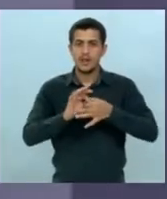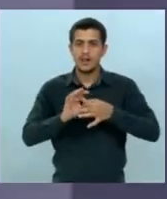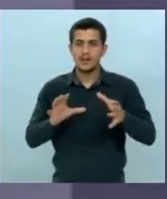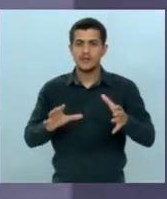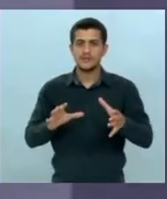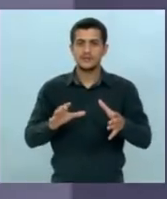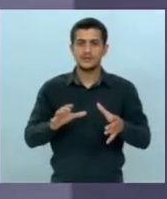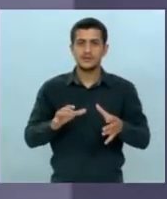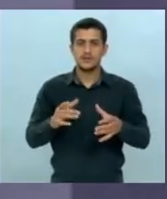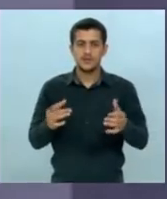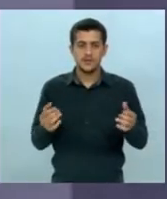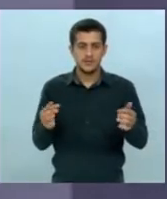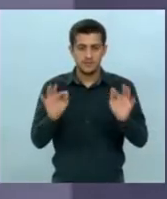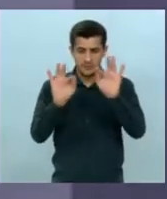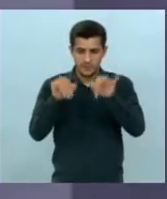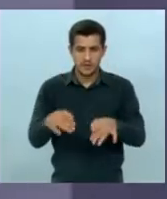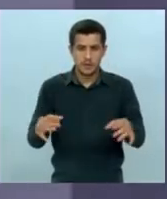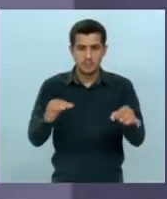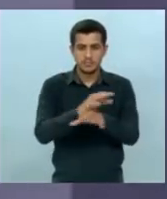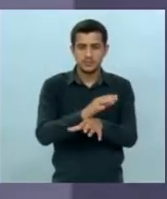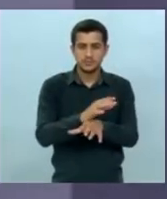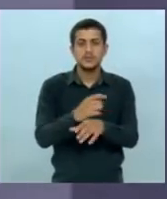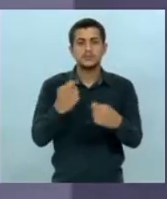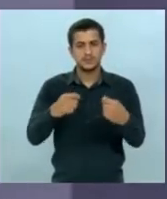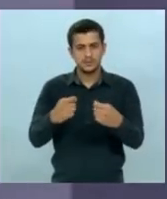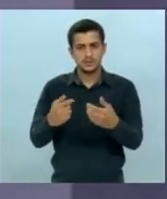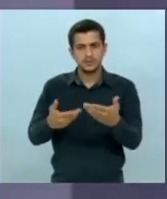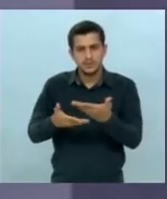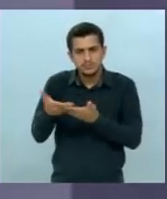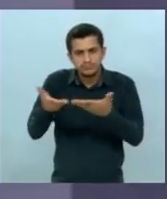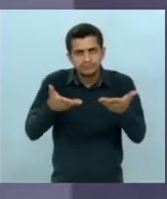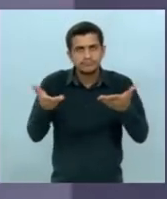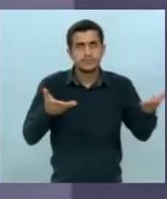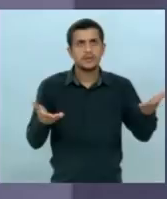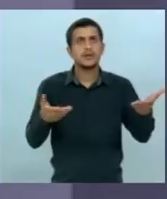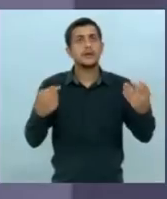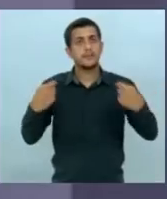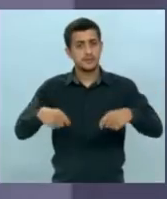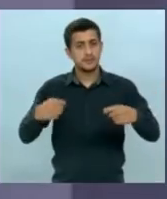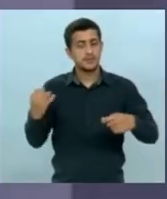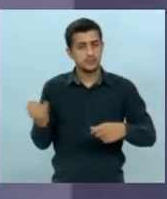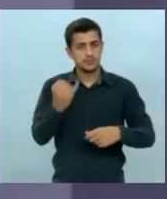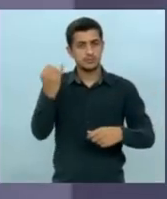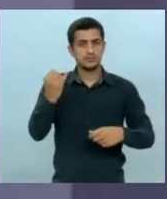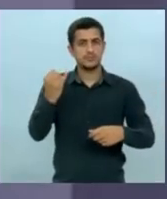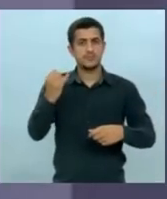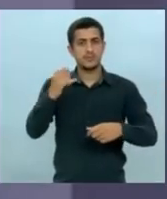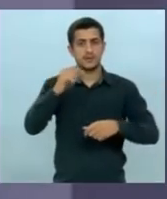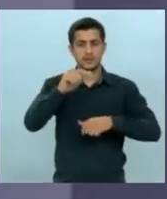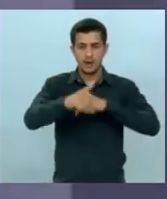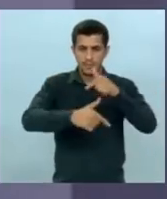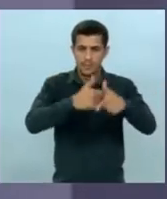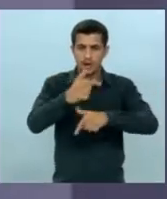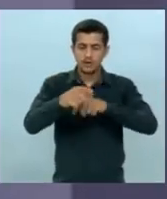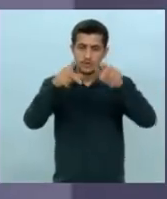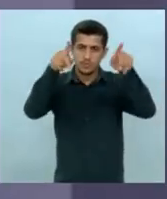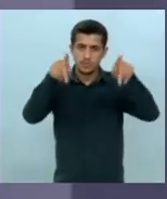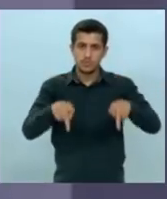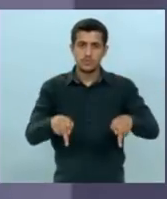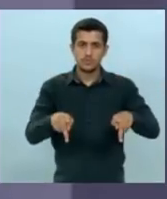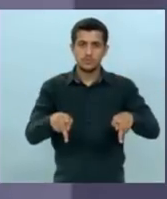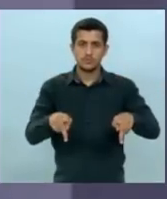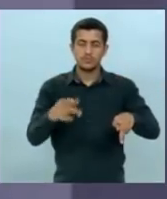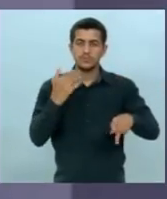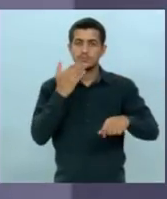realização ou conclusão de obra sem licitação serviço público aquisição de serviços públicos